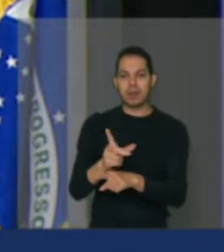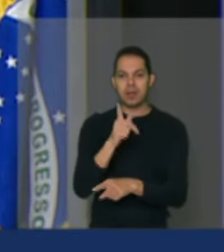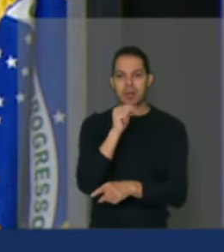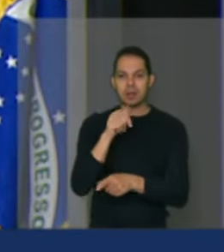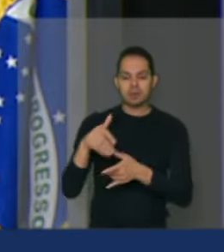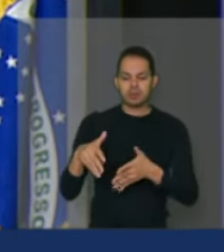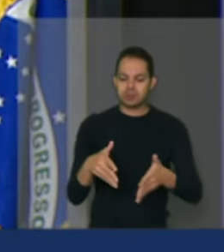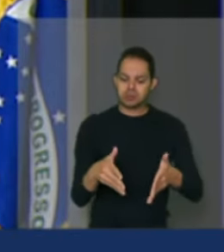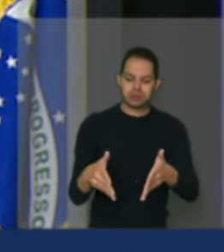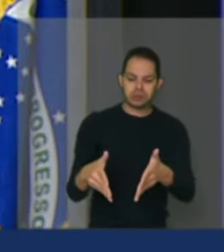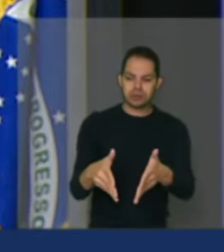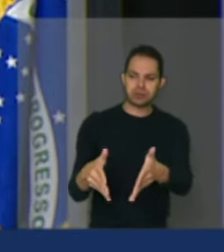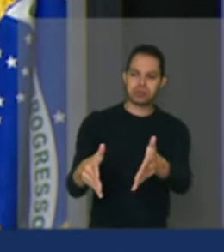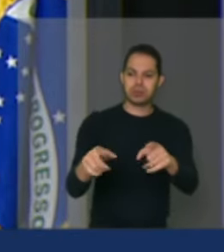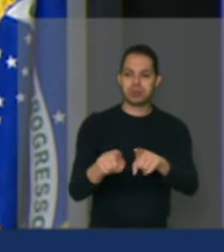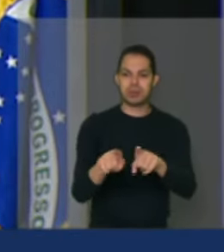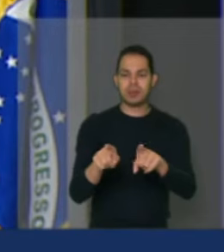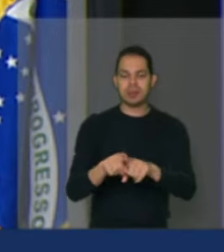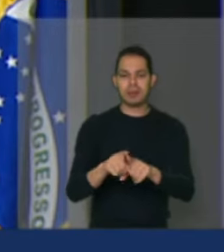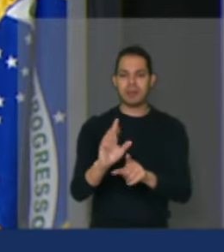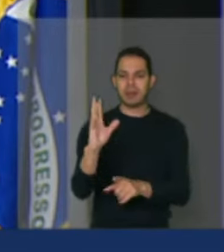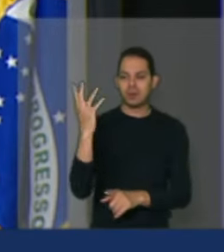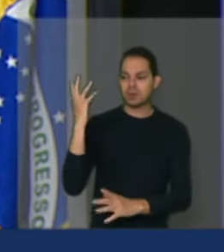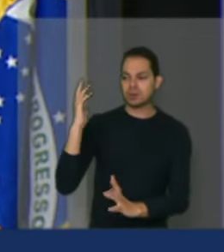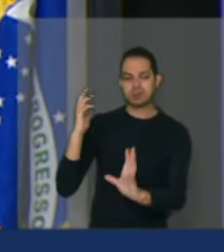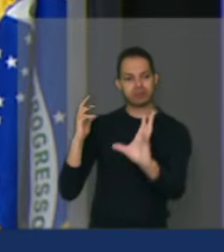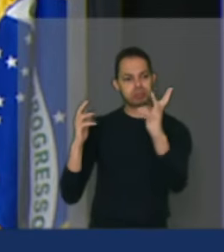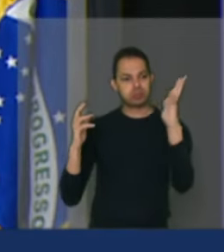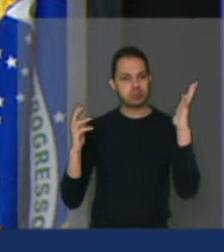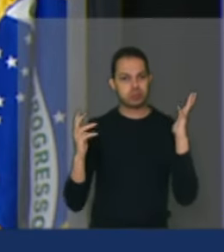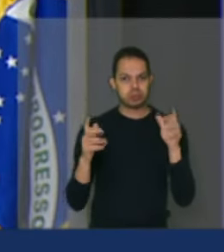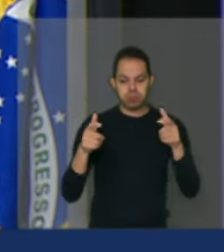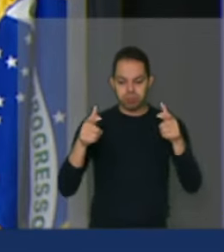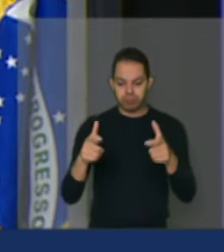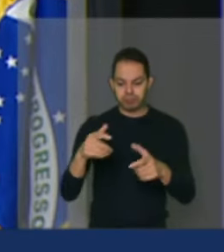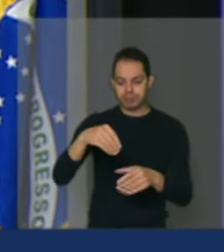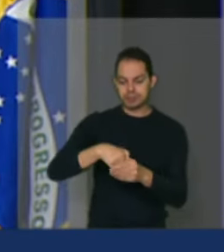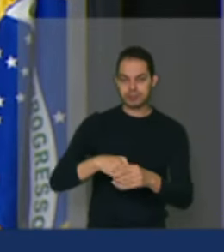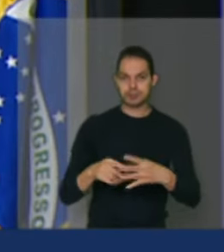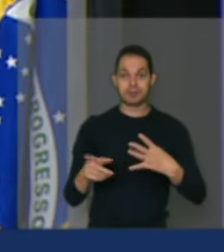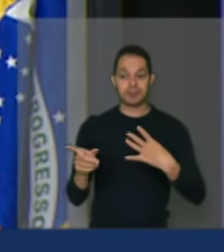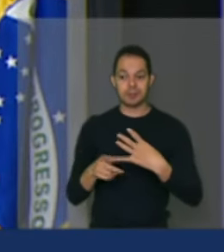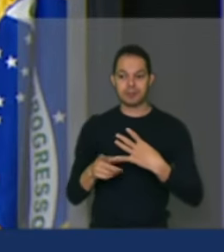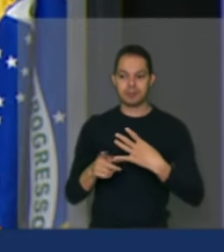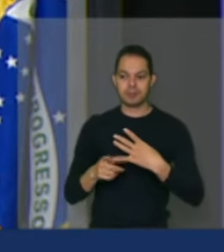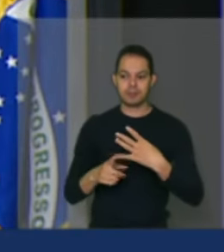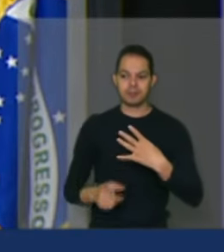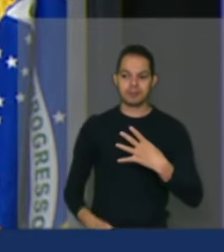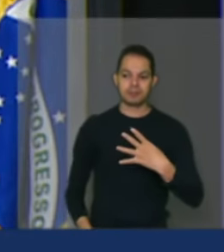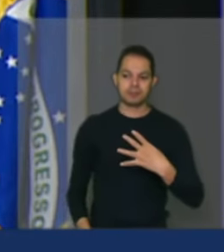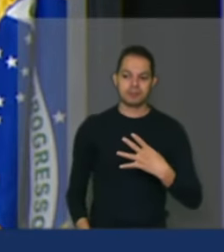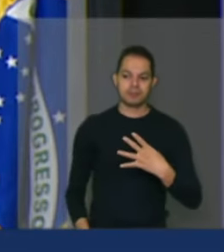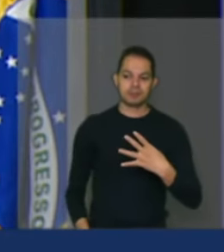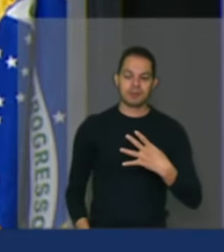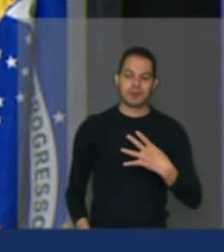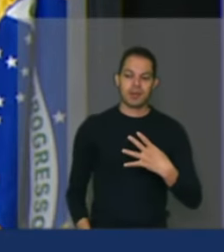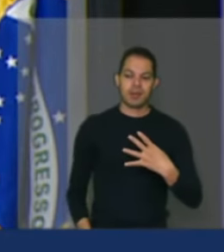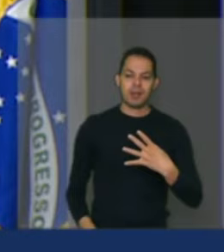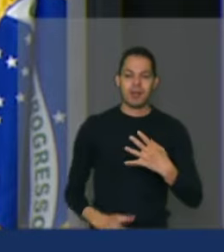e os recursos florestais nas propriedades. Quarto item, um modelo de produção